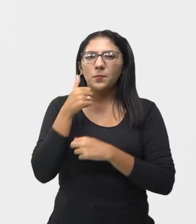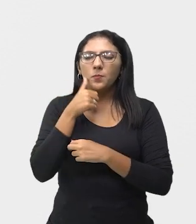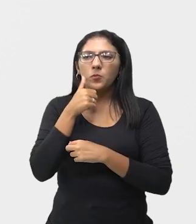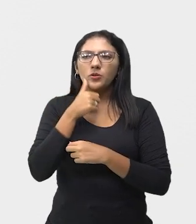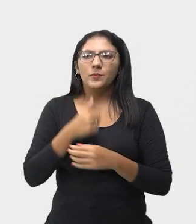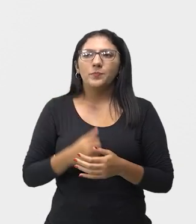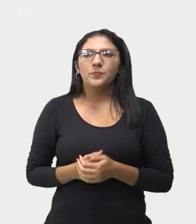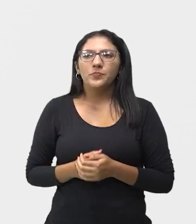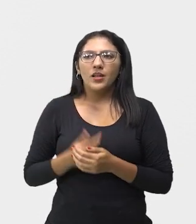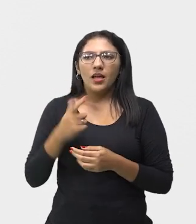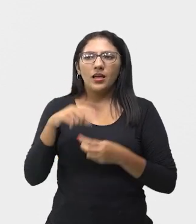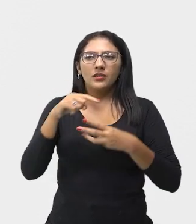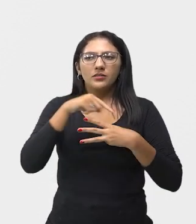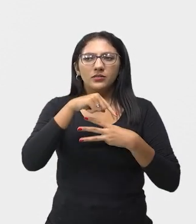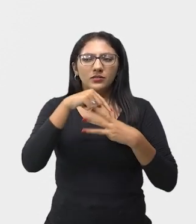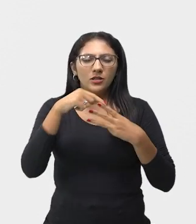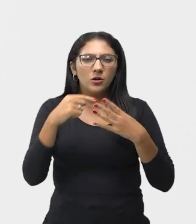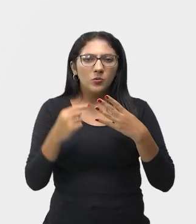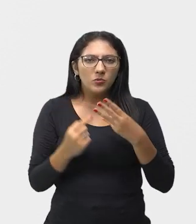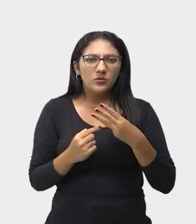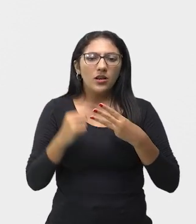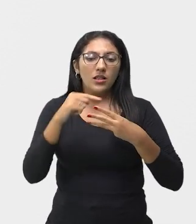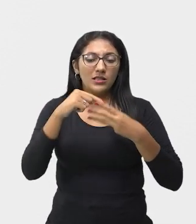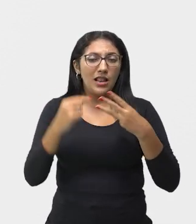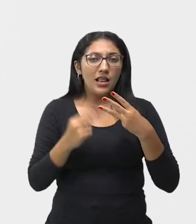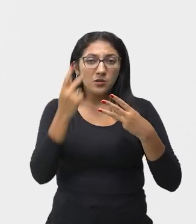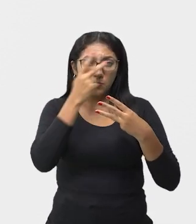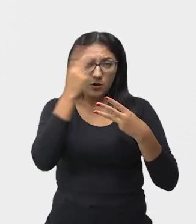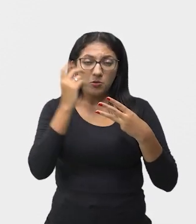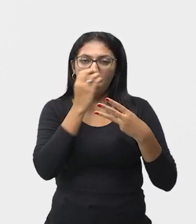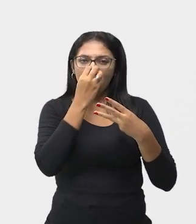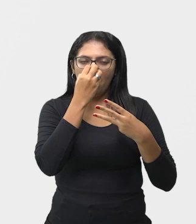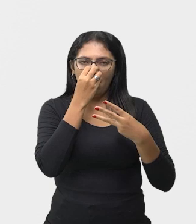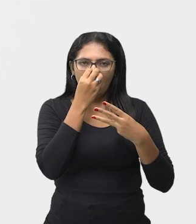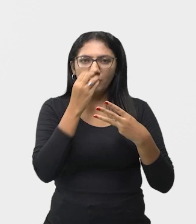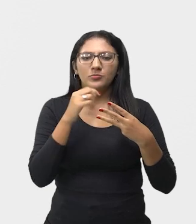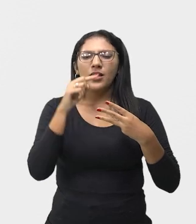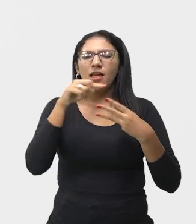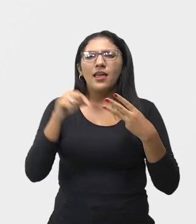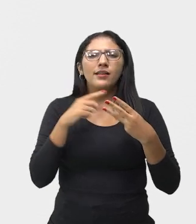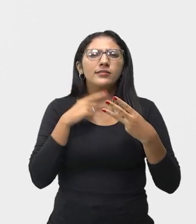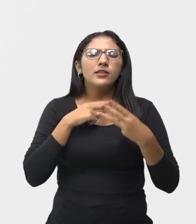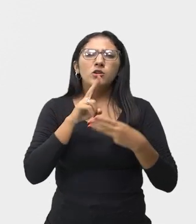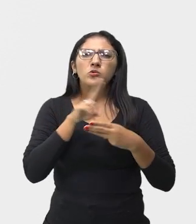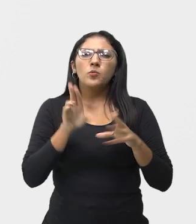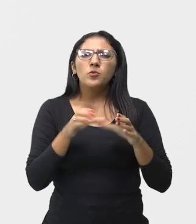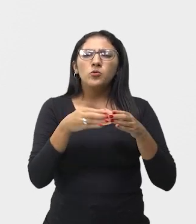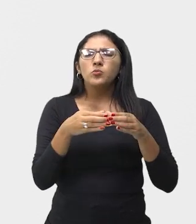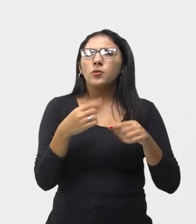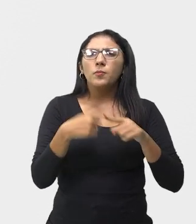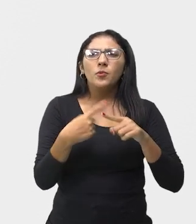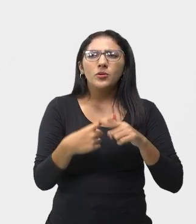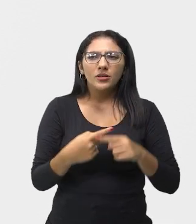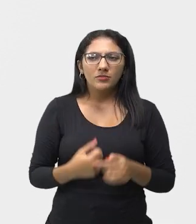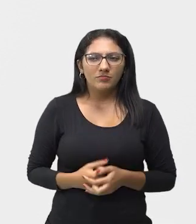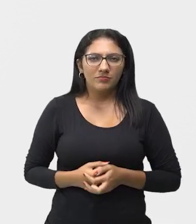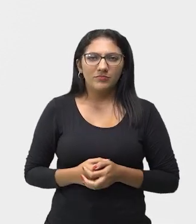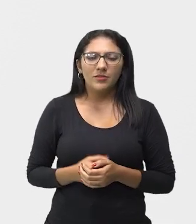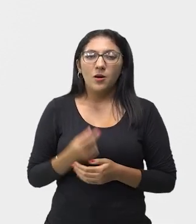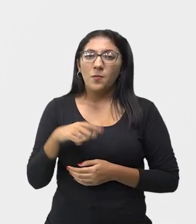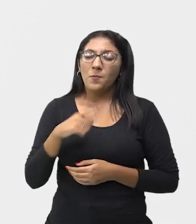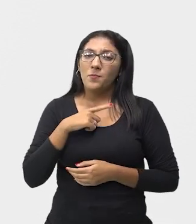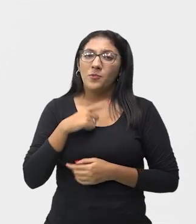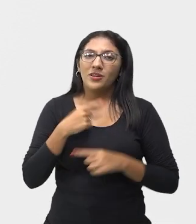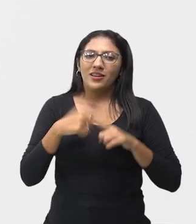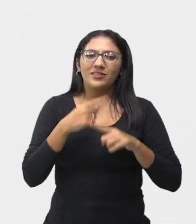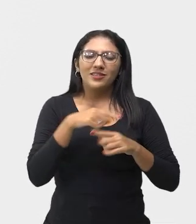palhaços Cisar Parker e Márcio Ballas. O grupo adotou esse nome porque começou as atividades